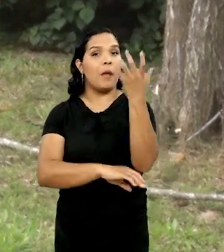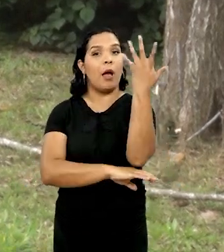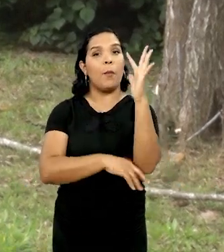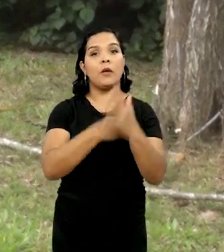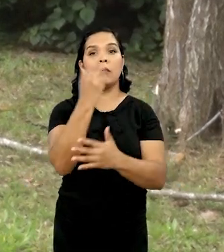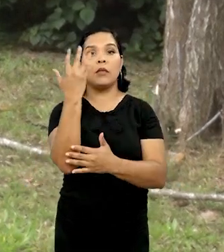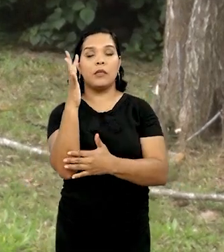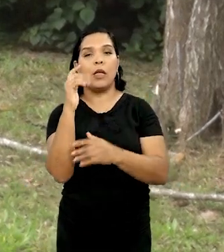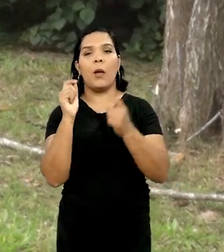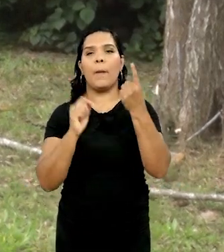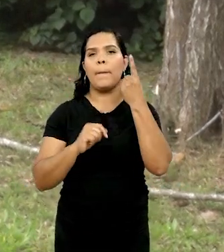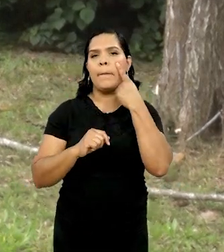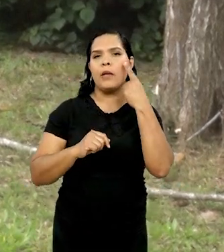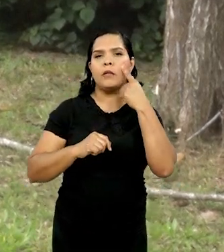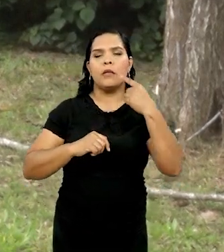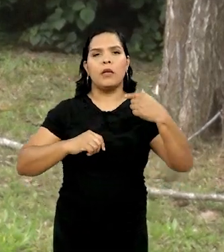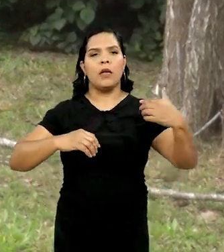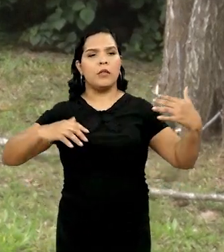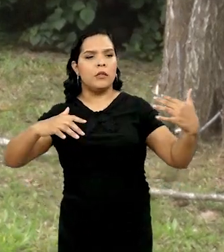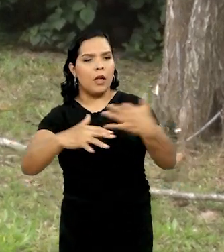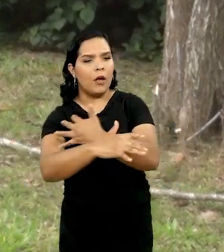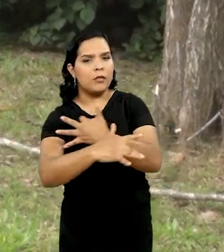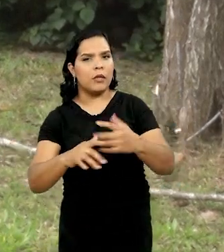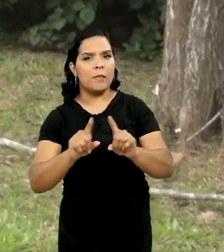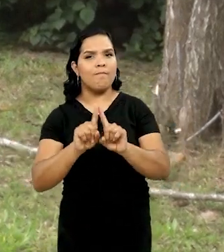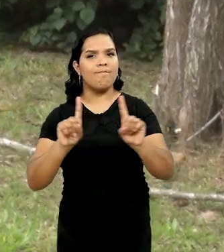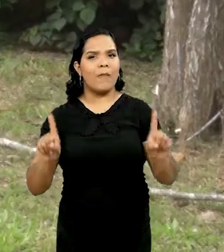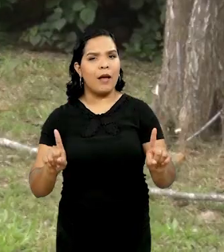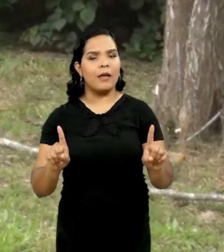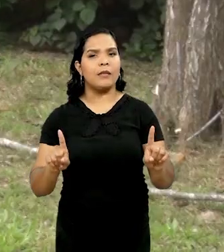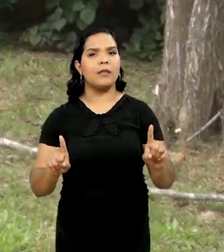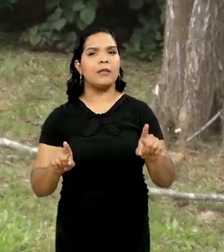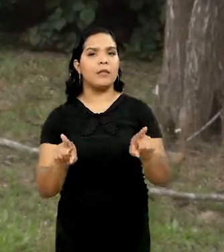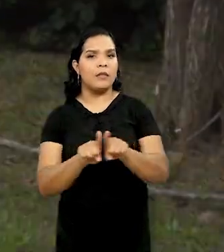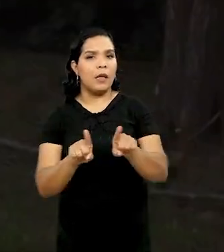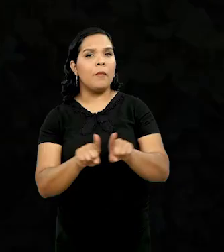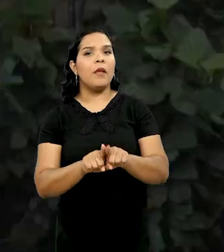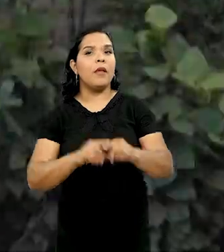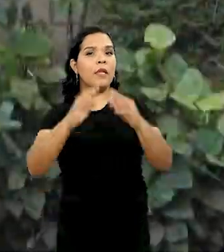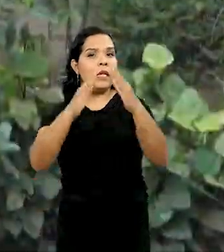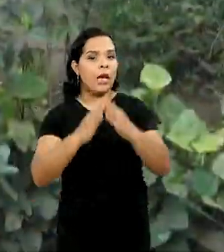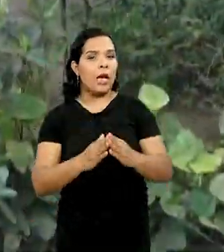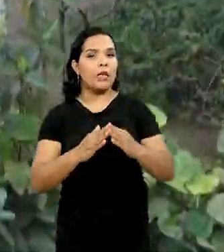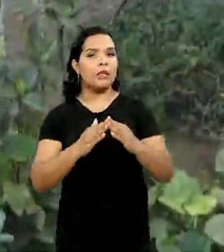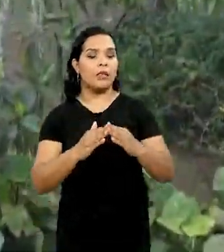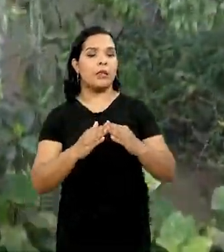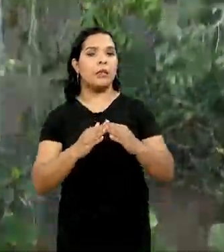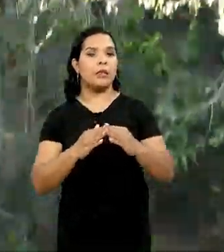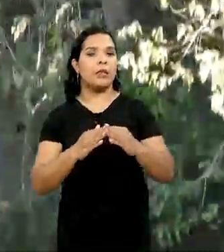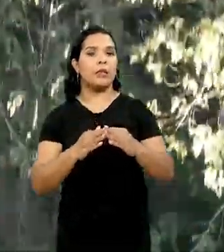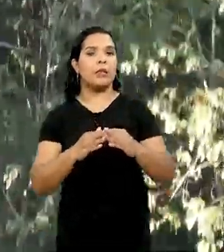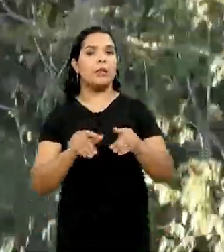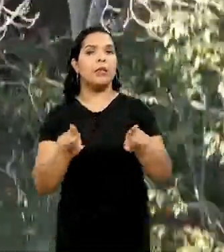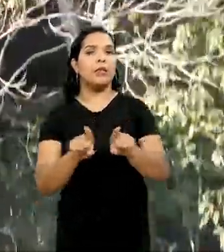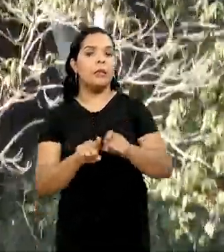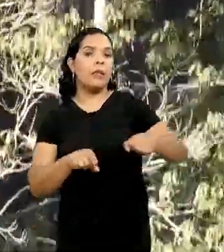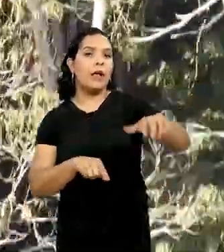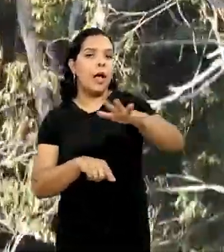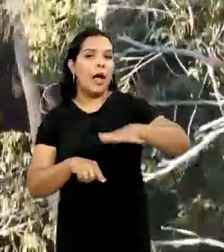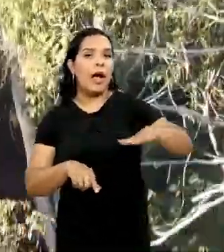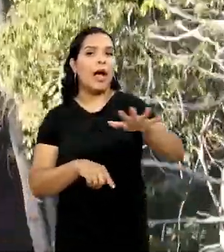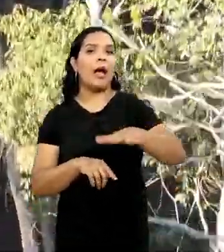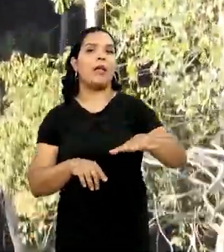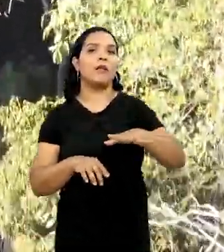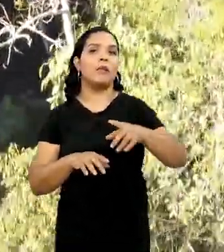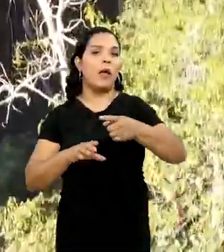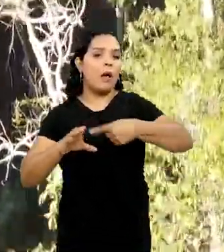se pensa muito na arborização de calçada, tá? Mas aquela vegetação que está nos quintais, também a gente pode considerar. Áreas como o